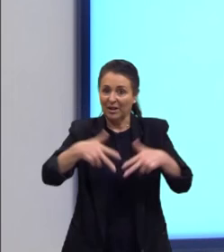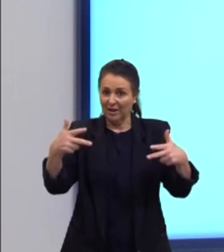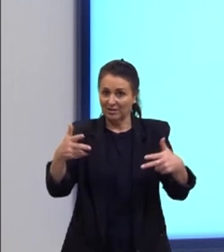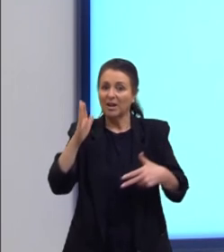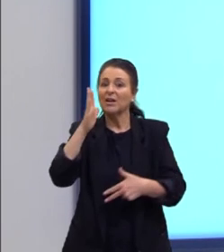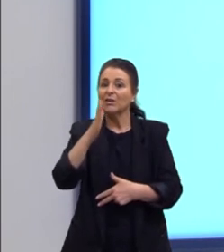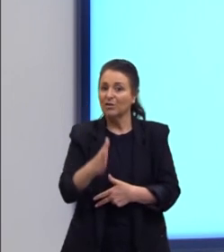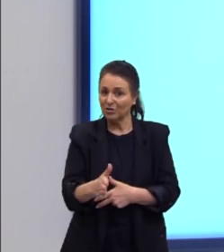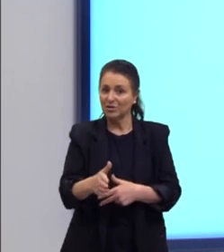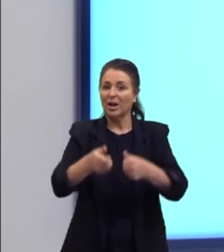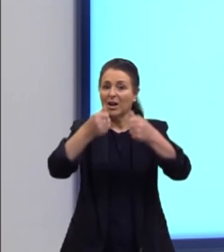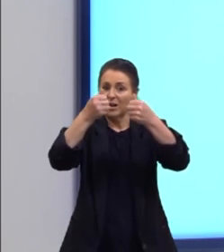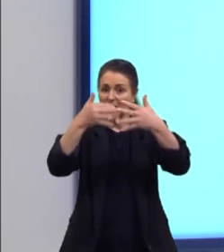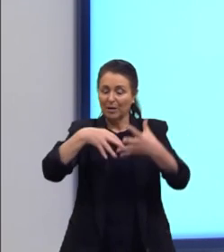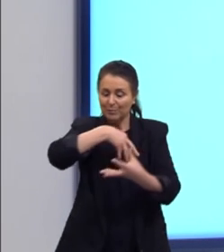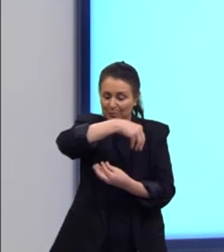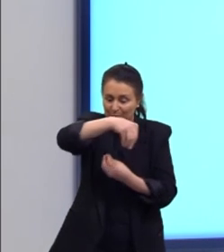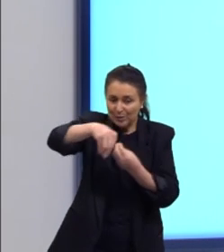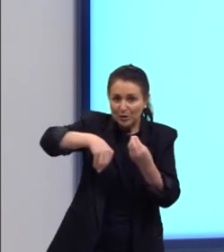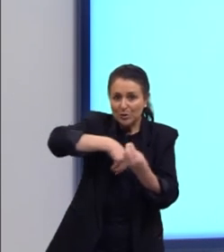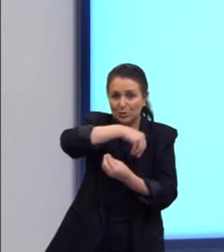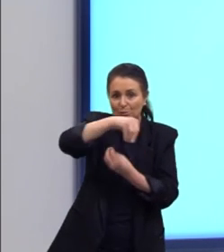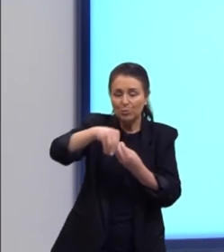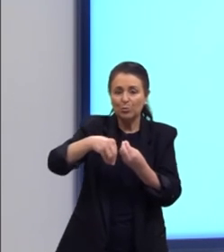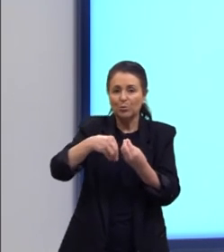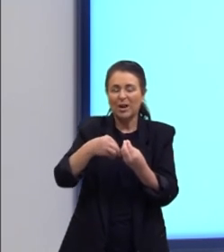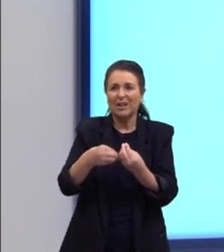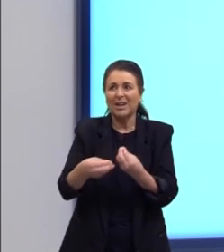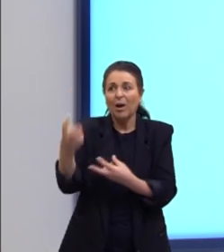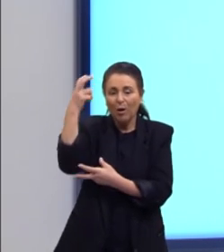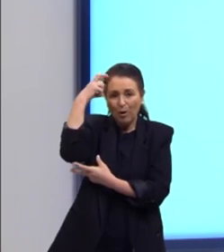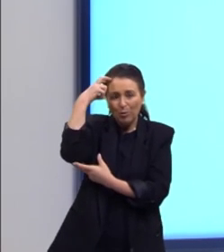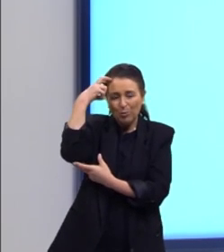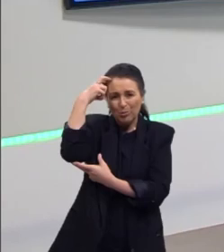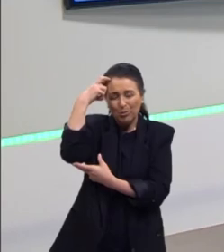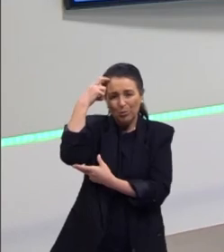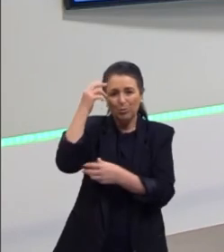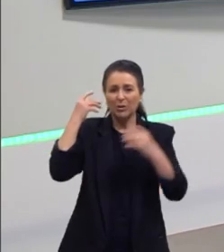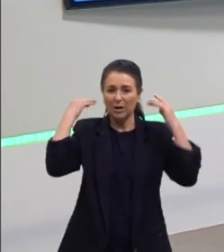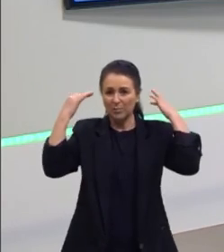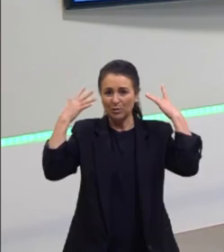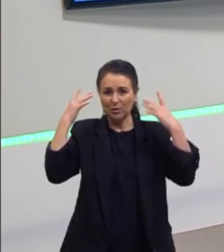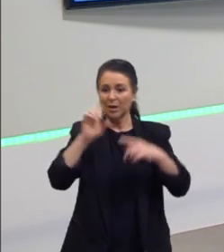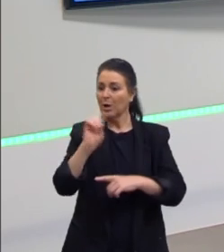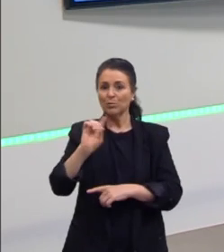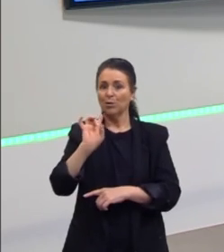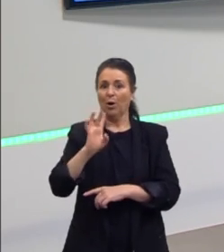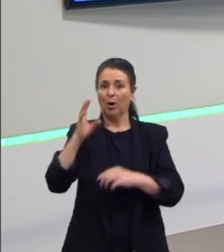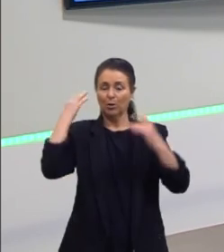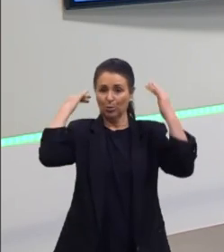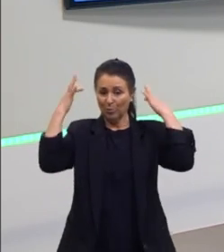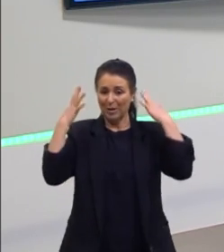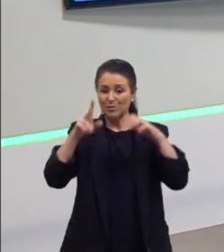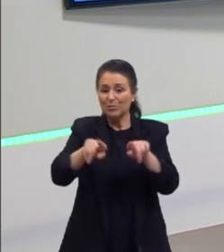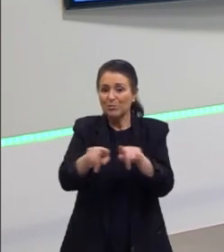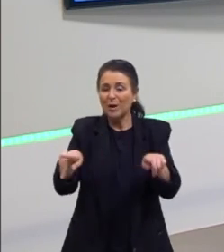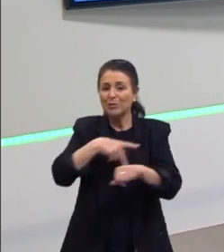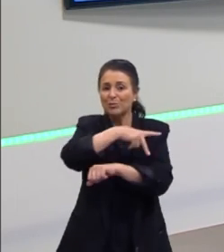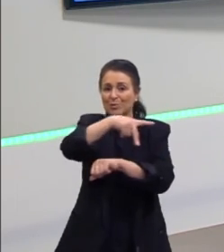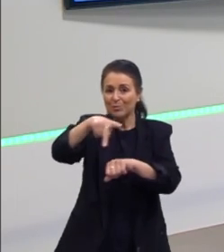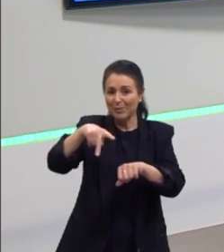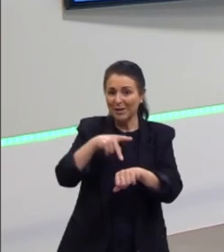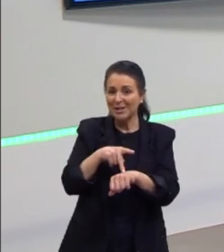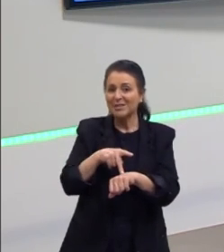citamos, essa mistura que torna a cultura, a cultura não só do México, mas de todos os países hispano